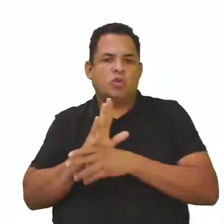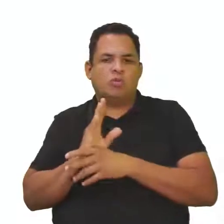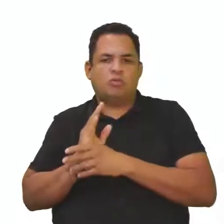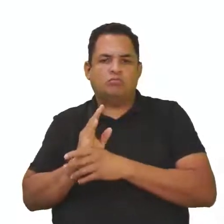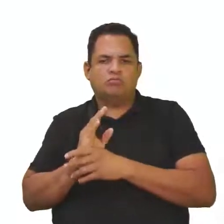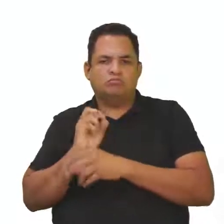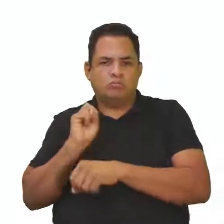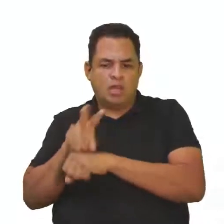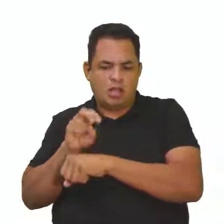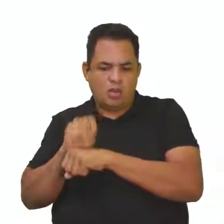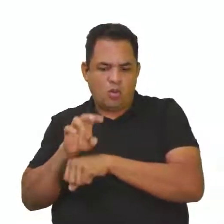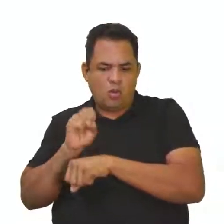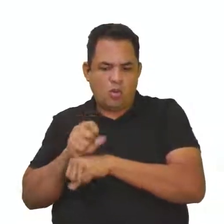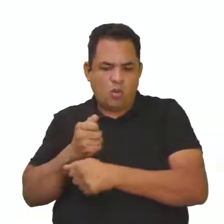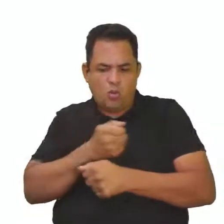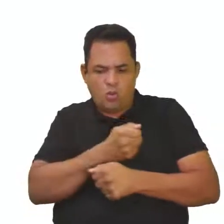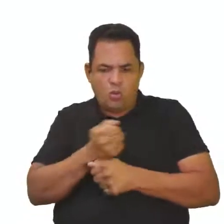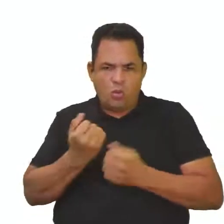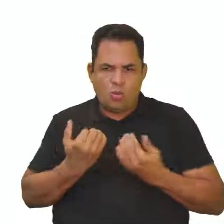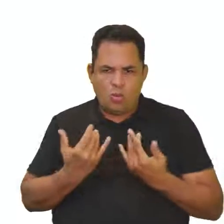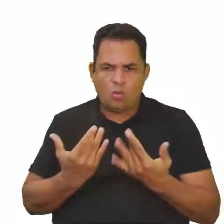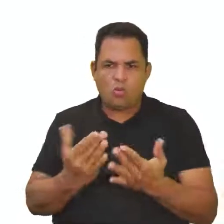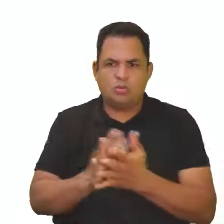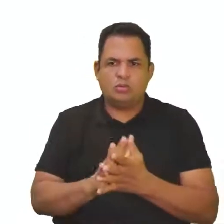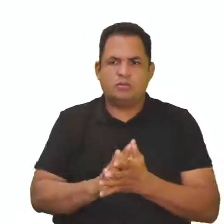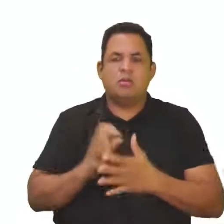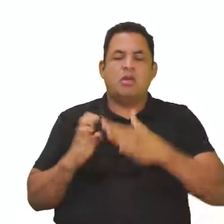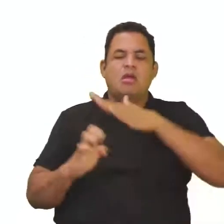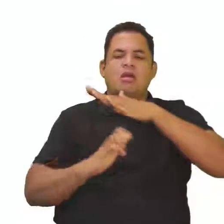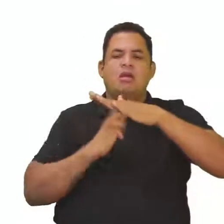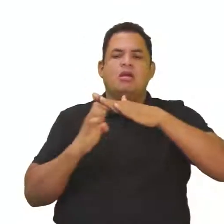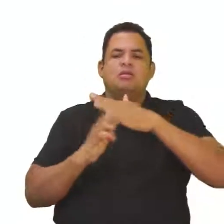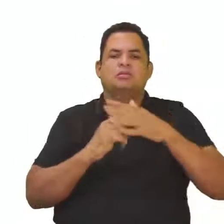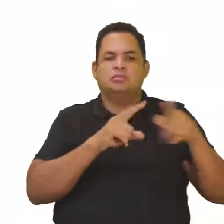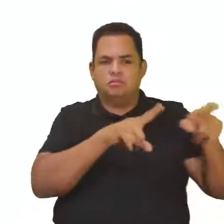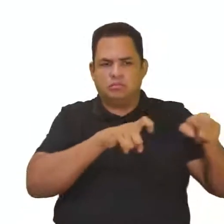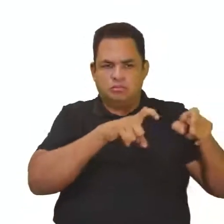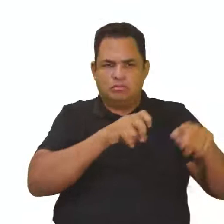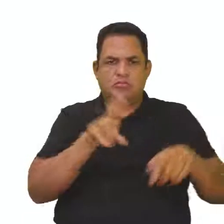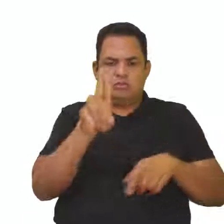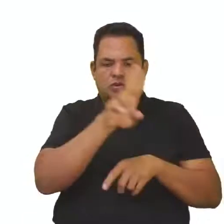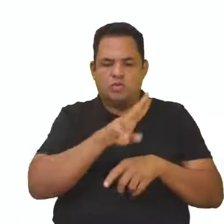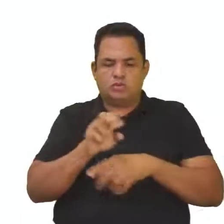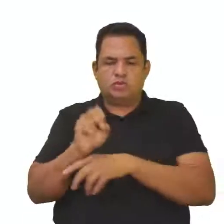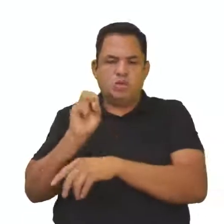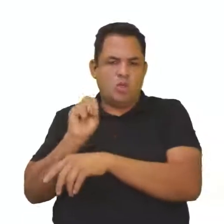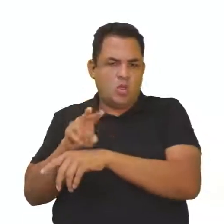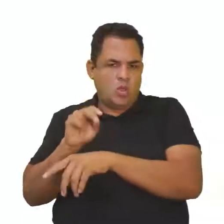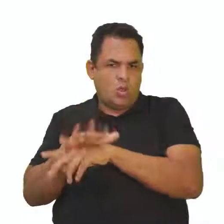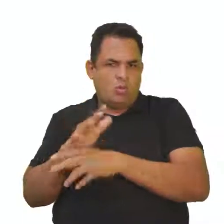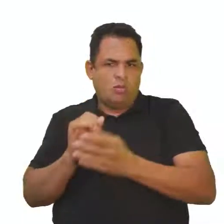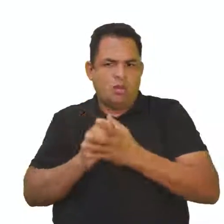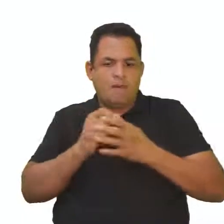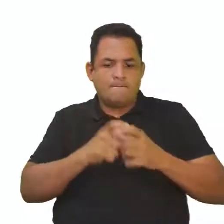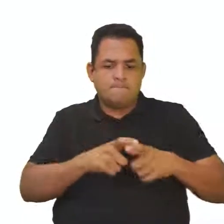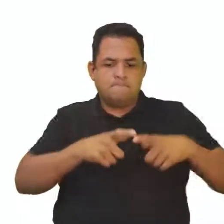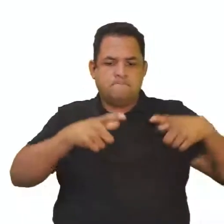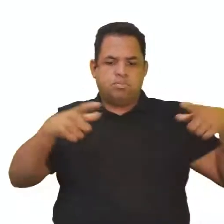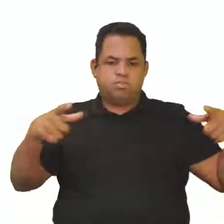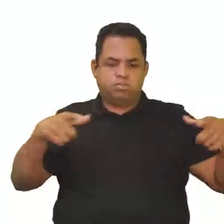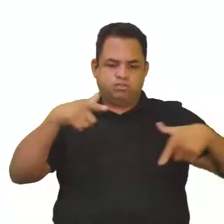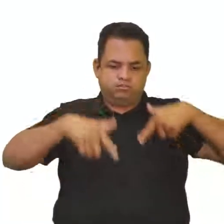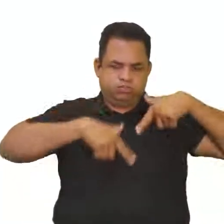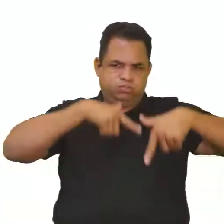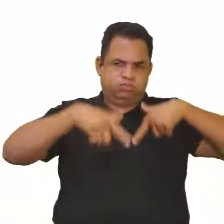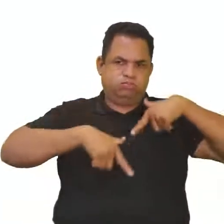Sobre as empresas agrícolas que utilizam agrotóxicos para aumentar a